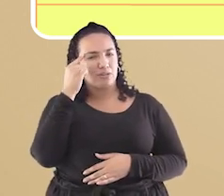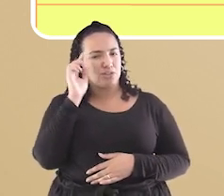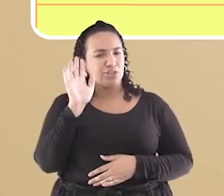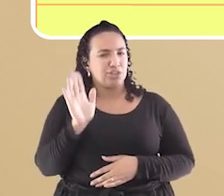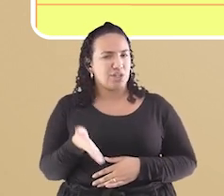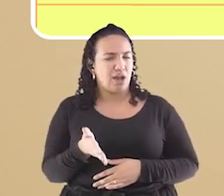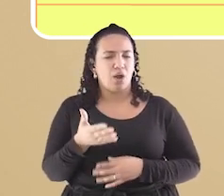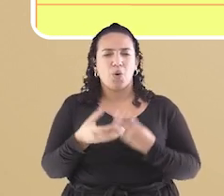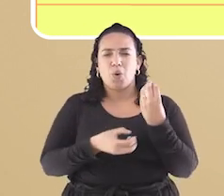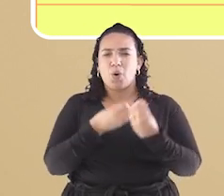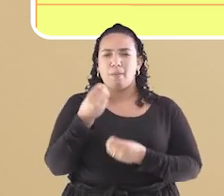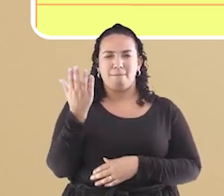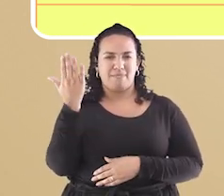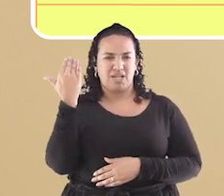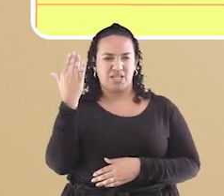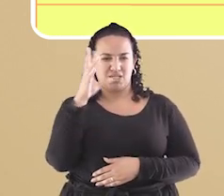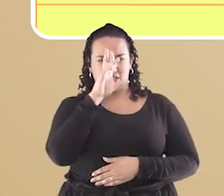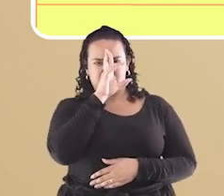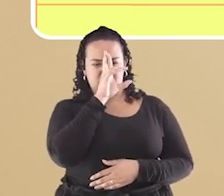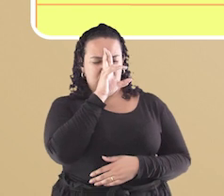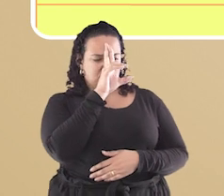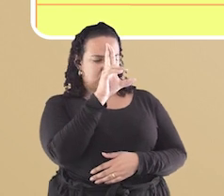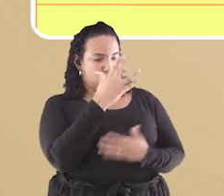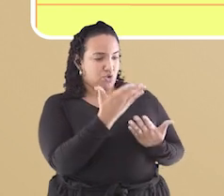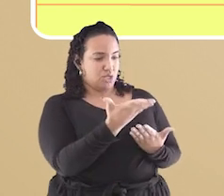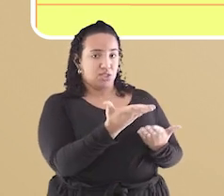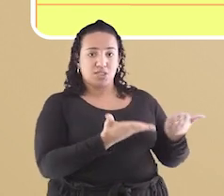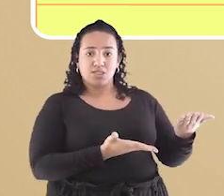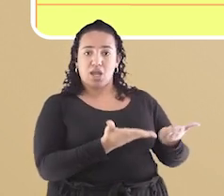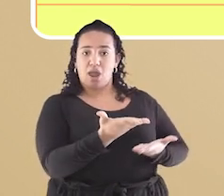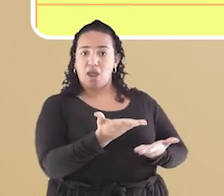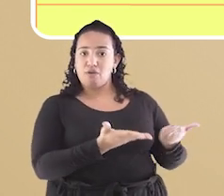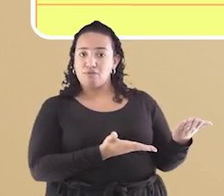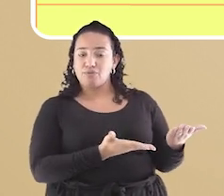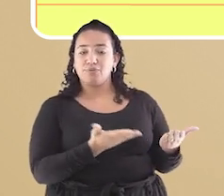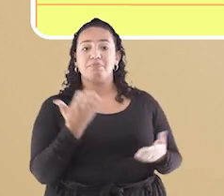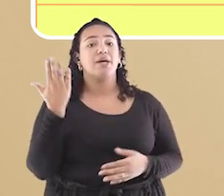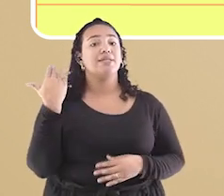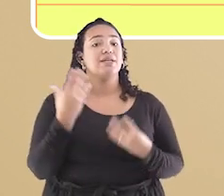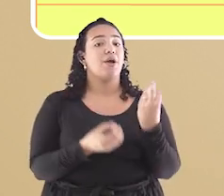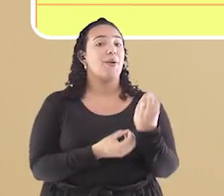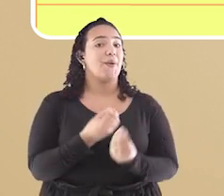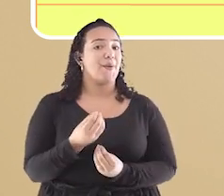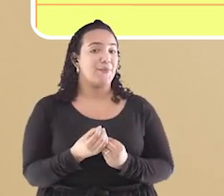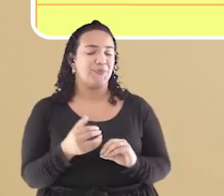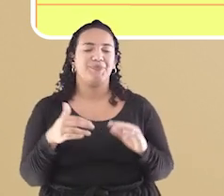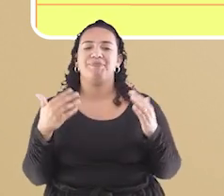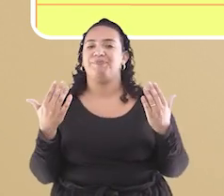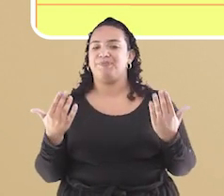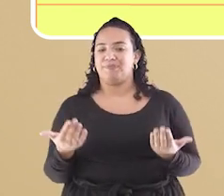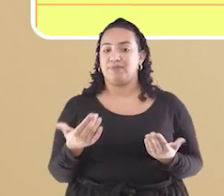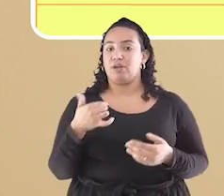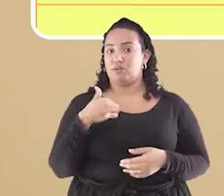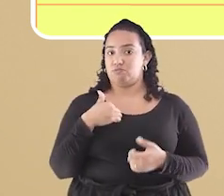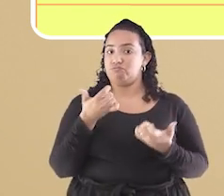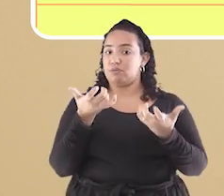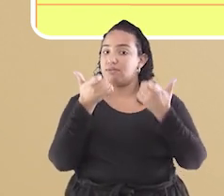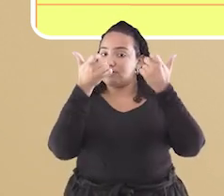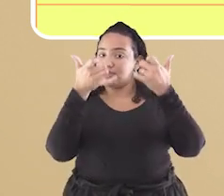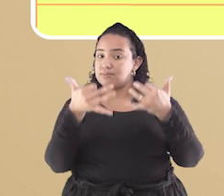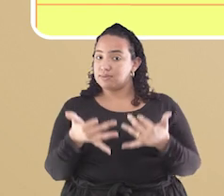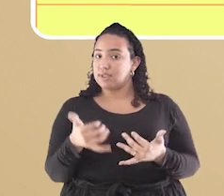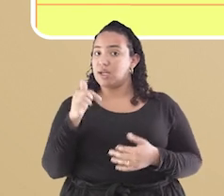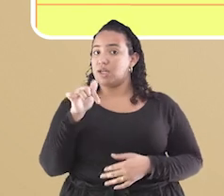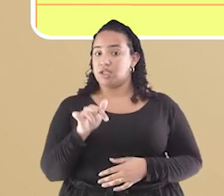de senhores e servos daquela época? Bem, de cara já quero adiantar que era uma relação cheia de